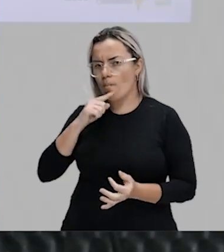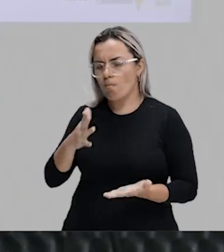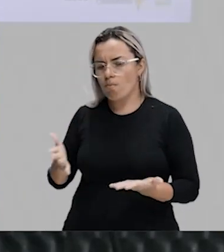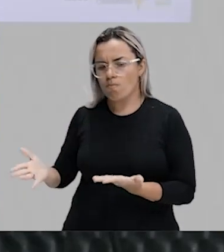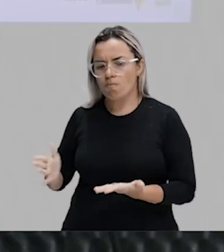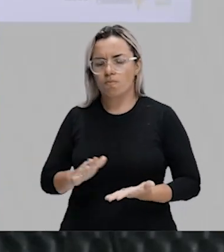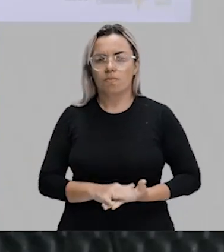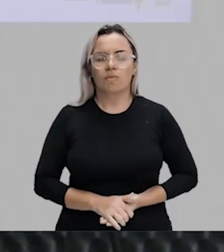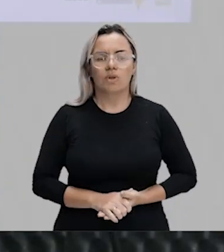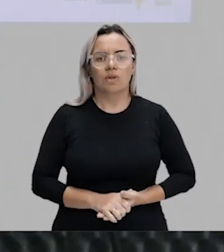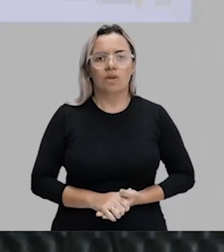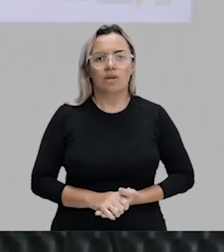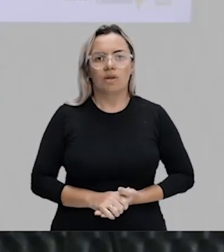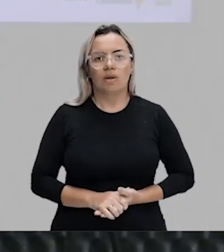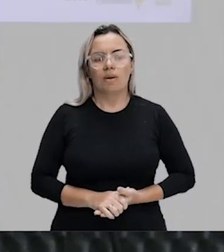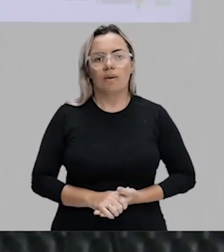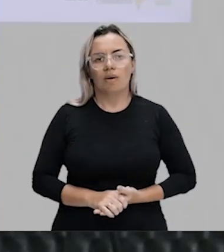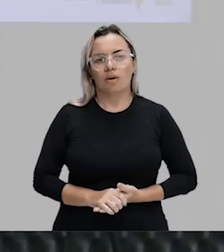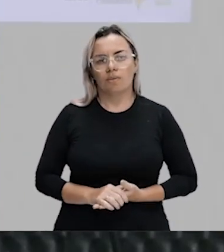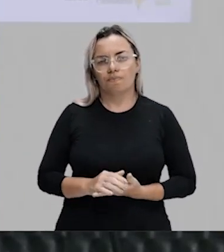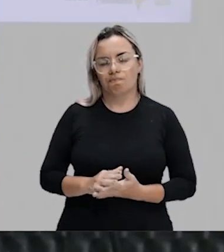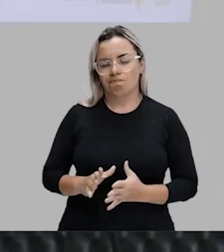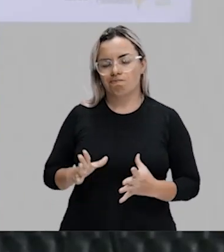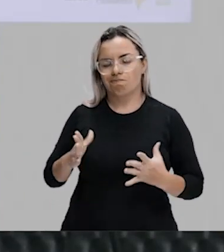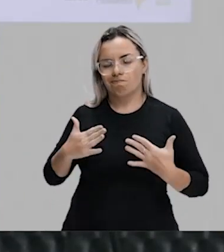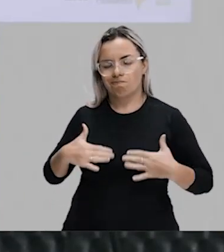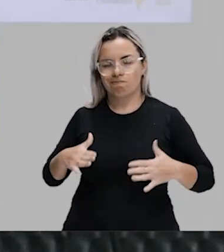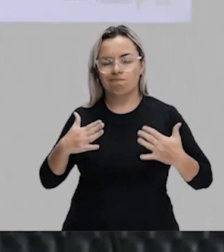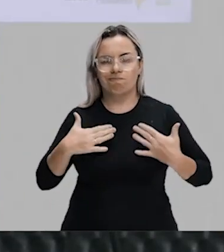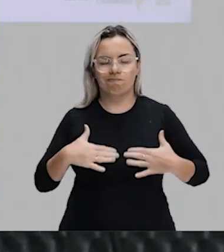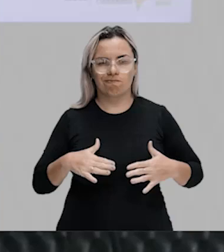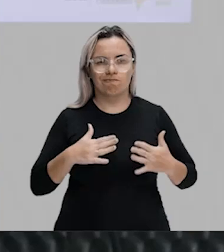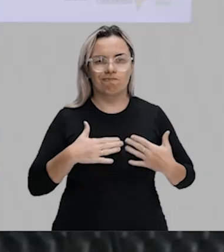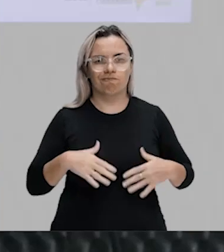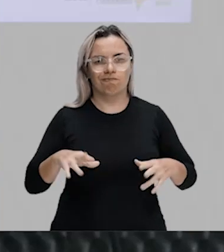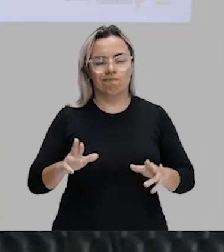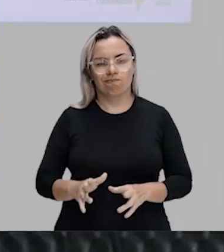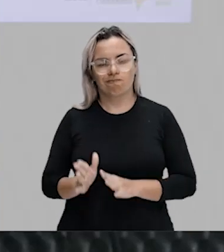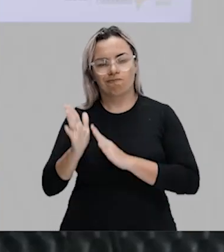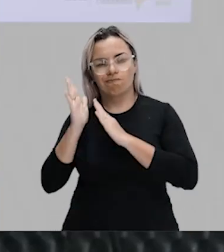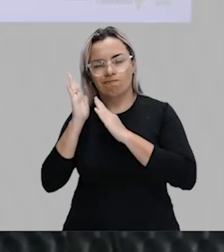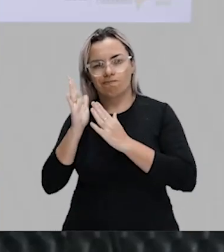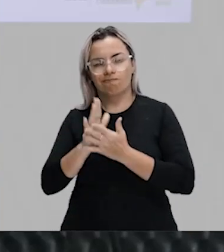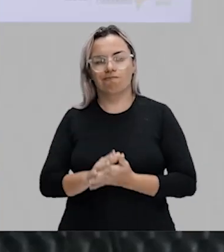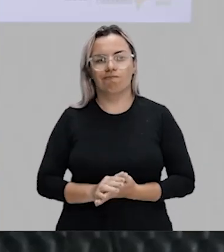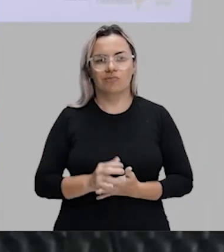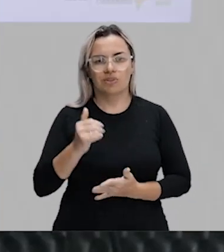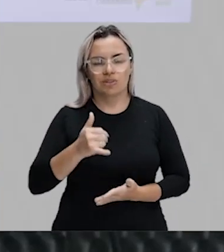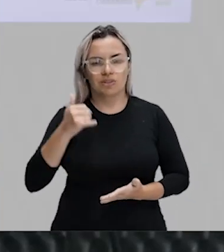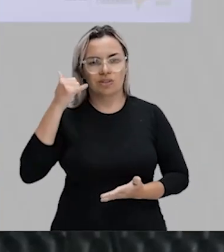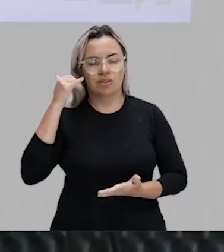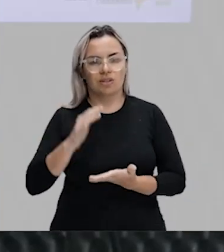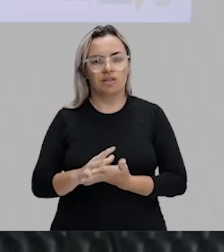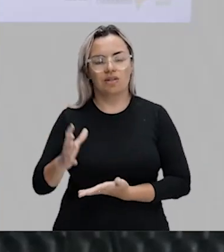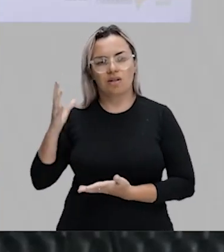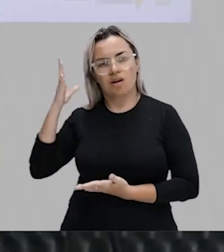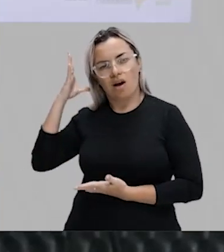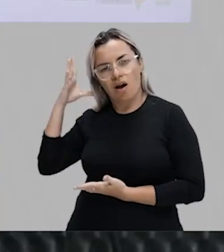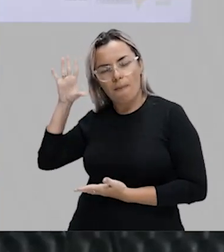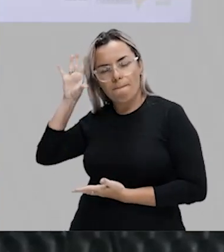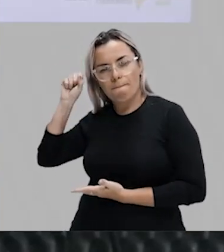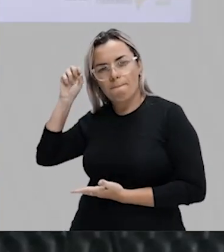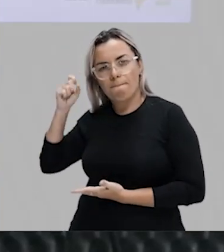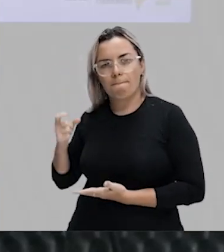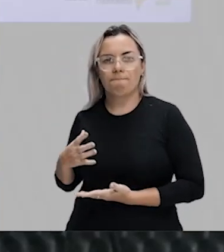casa, da sala, ou então deitadinho no celular. Dá para você ouvir a Rádio Timbeira 1290MHz, das 16h às